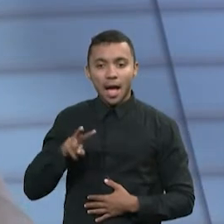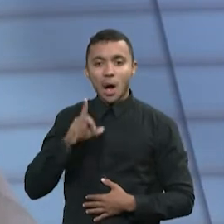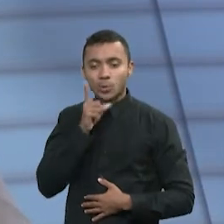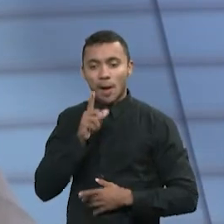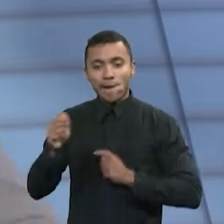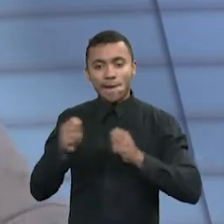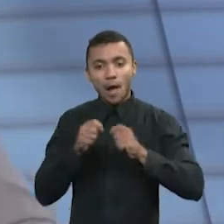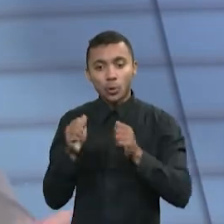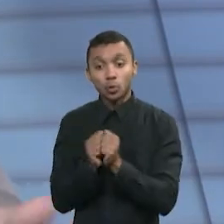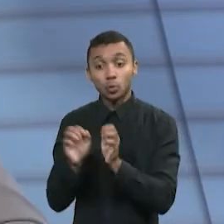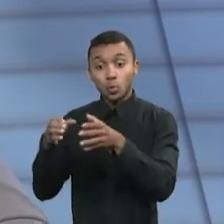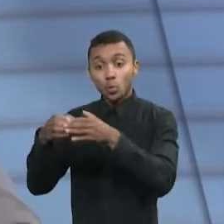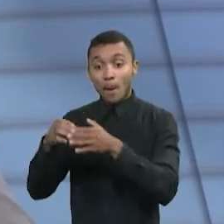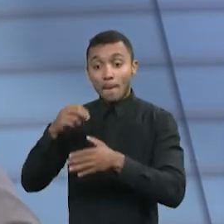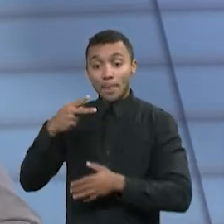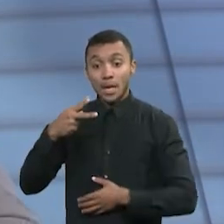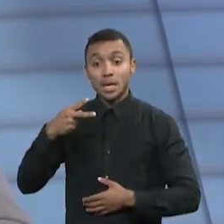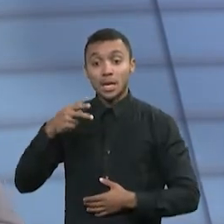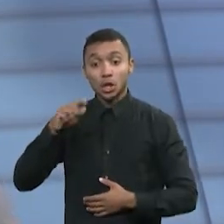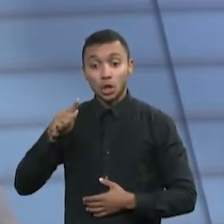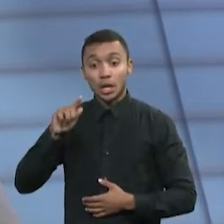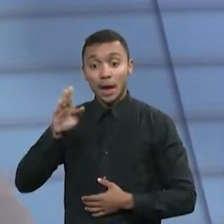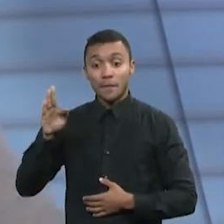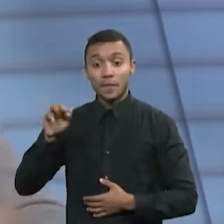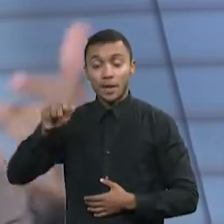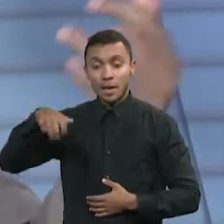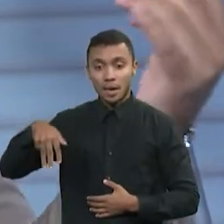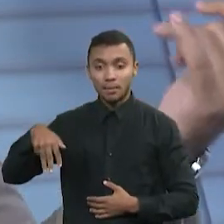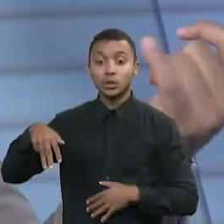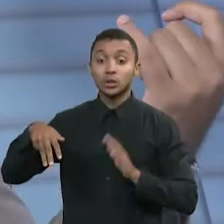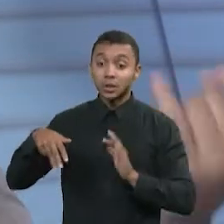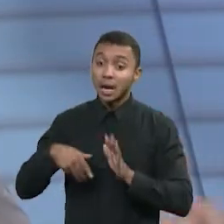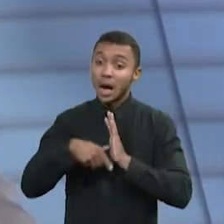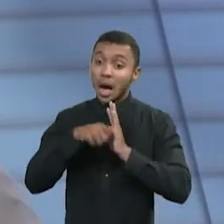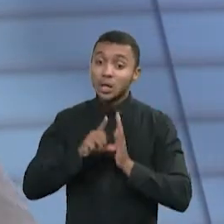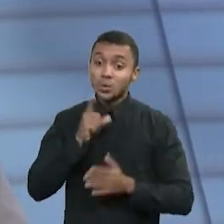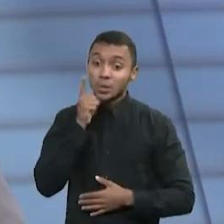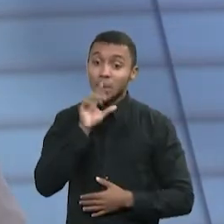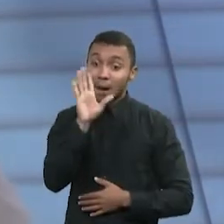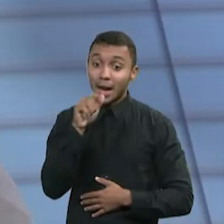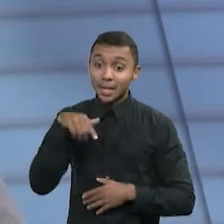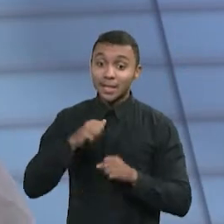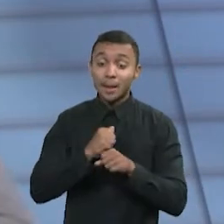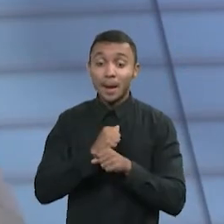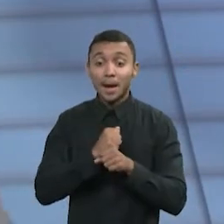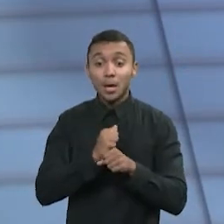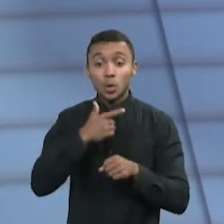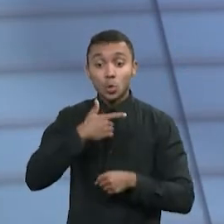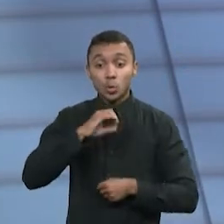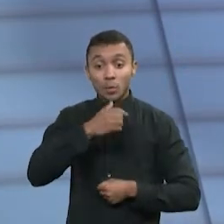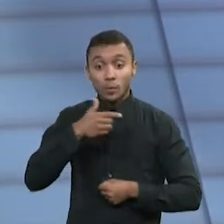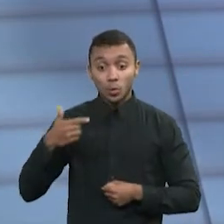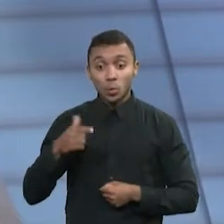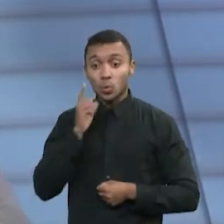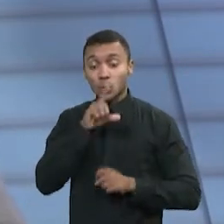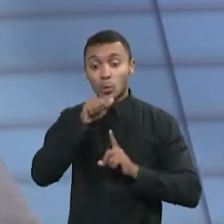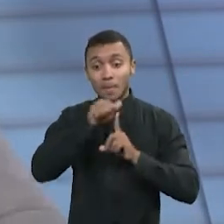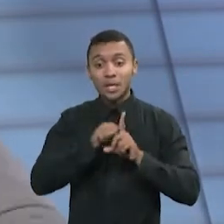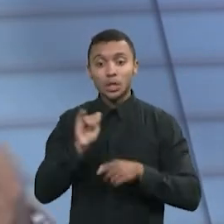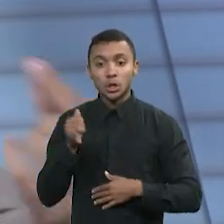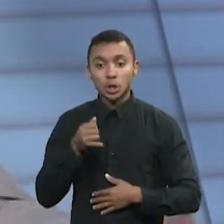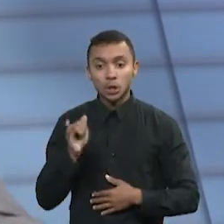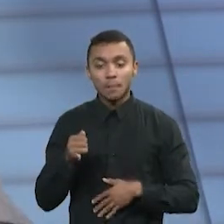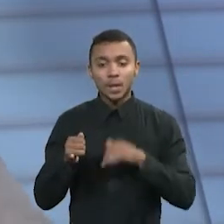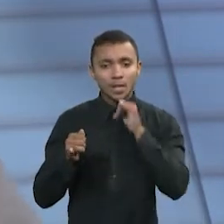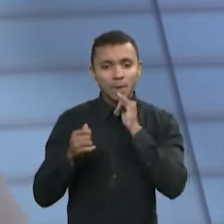PGFN, né? E aí vieram várias modalidades, mas recentemente, em janeiro desse ano, veio a transação para o Simples Nacional, né? Você